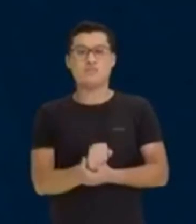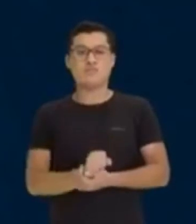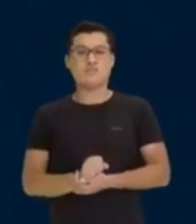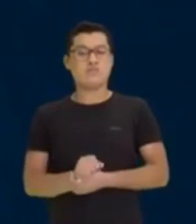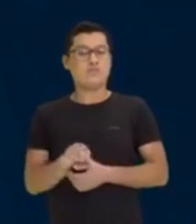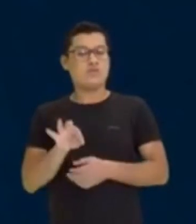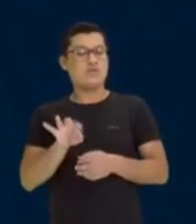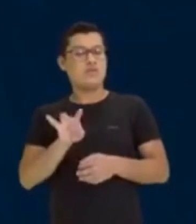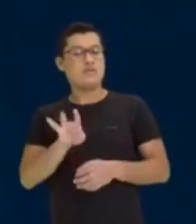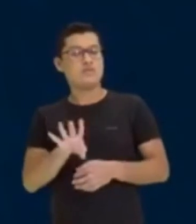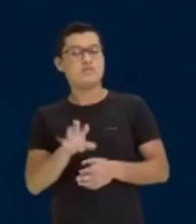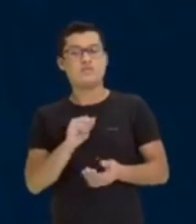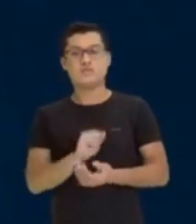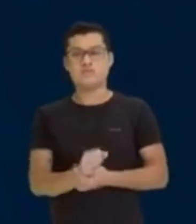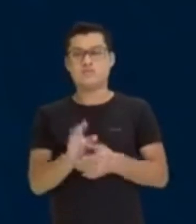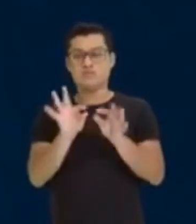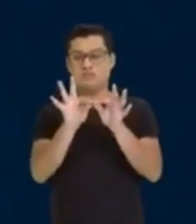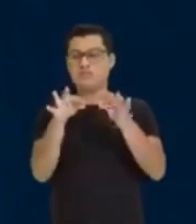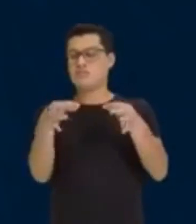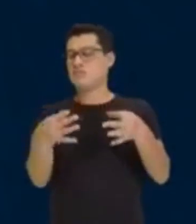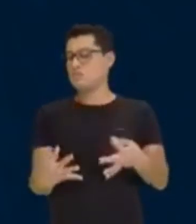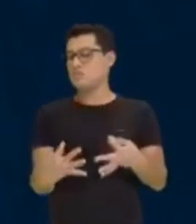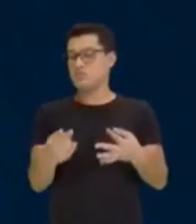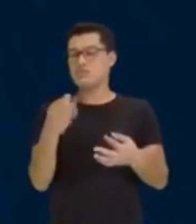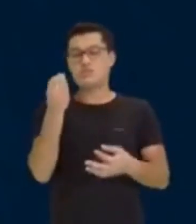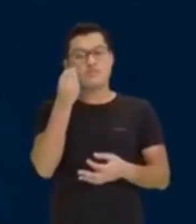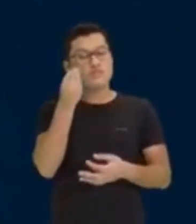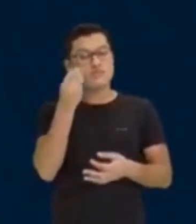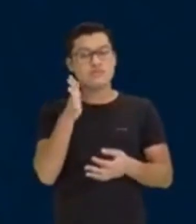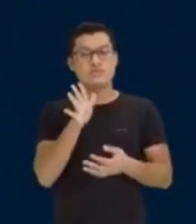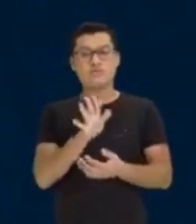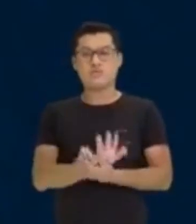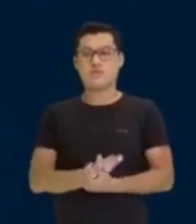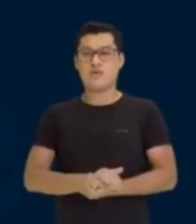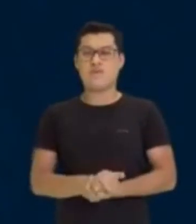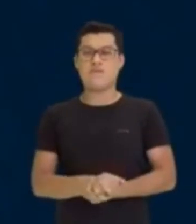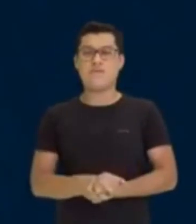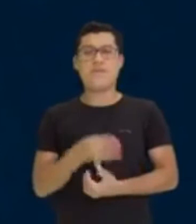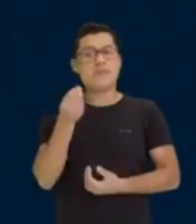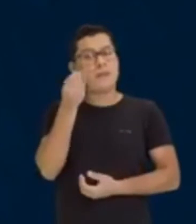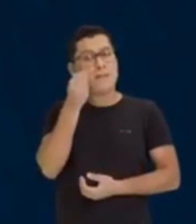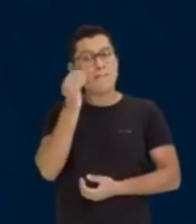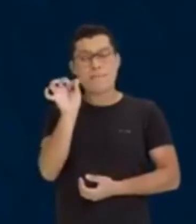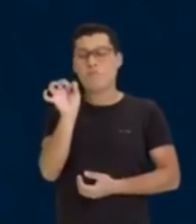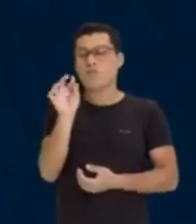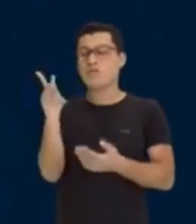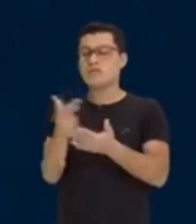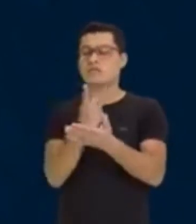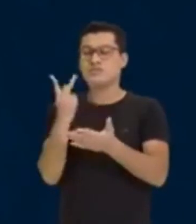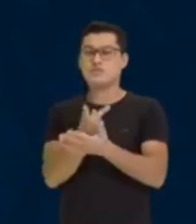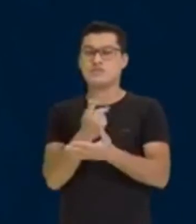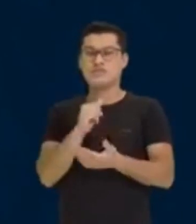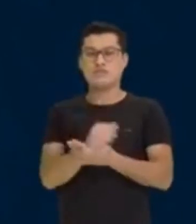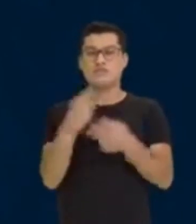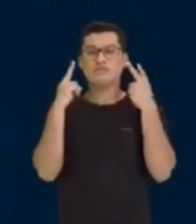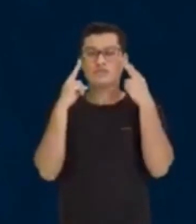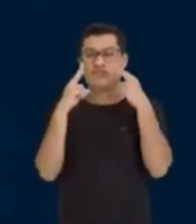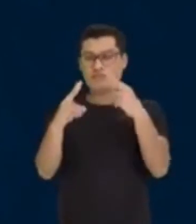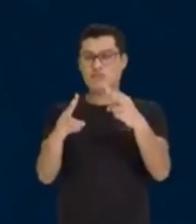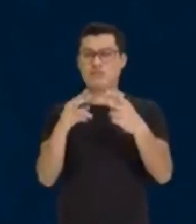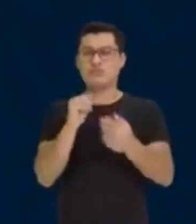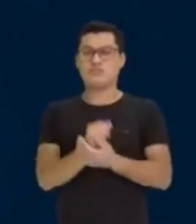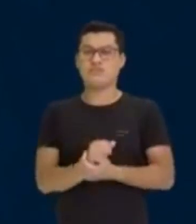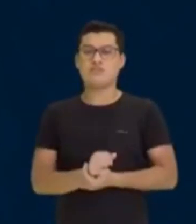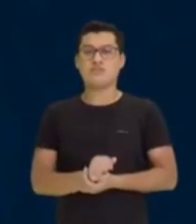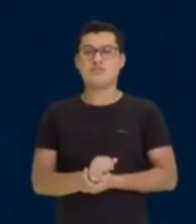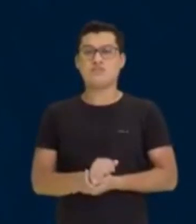Só que o seguinte, pessoal. Presta atenção. Presta atenção. O que é que acontece? Você está vendo que essa